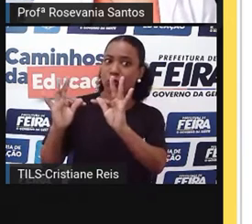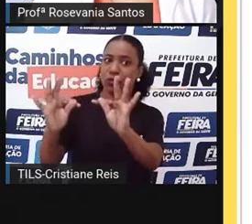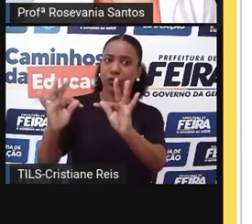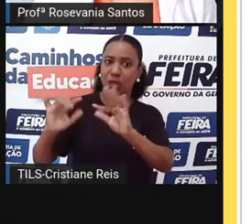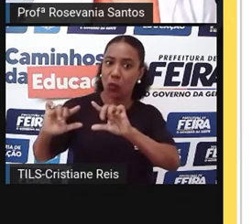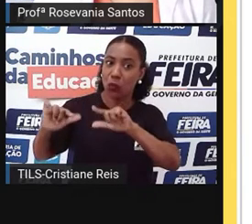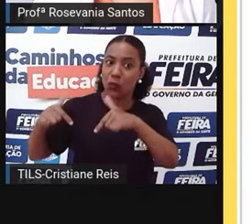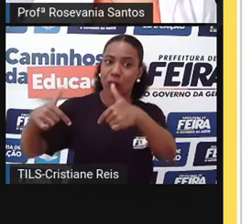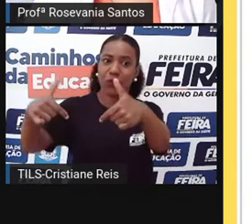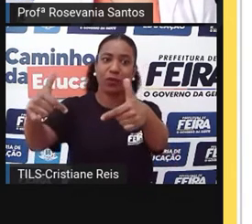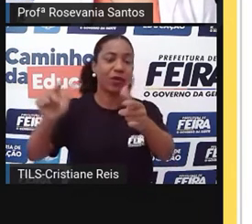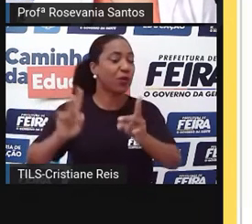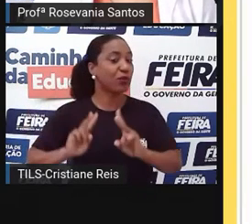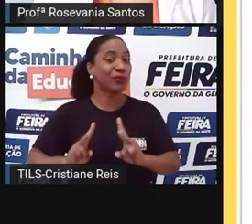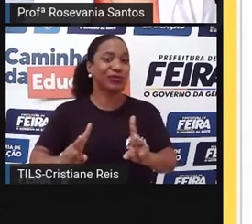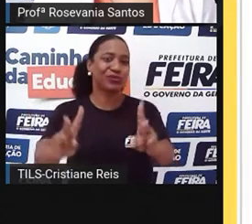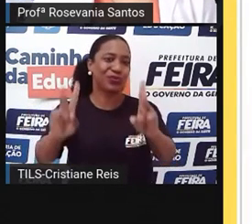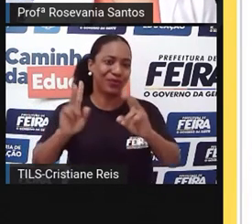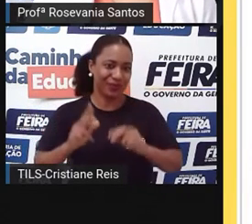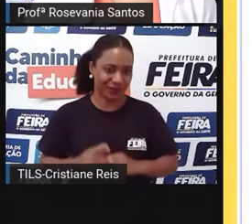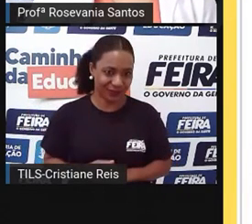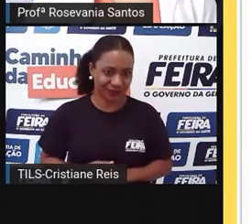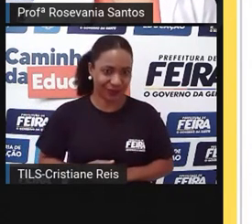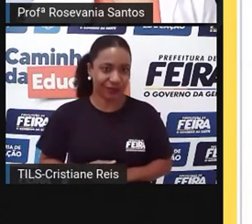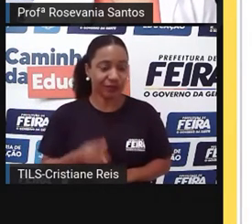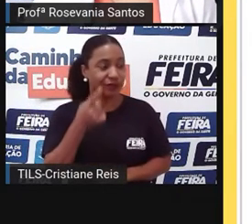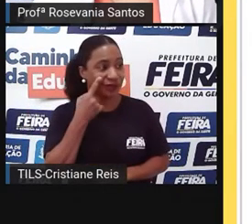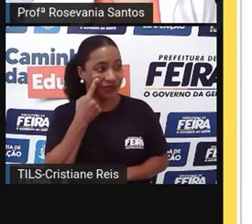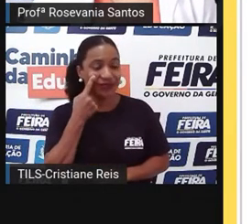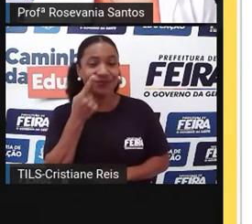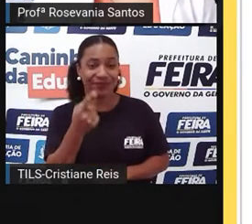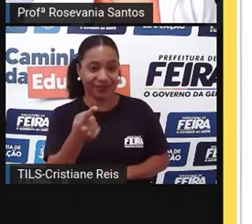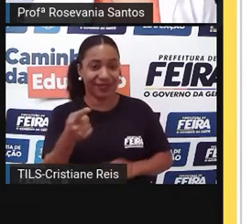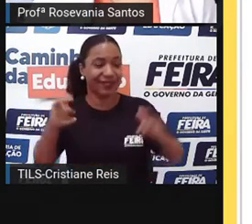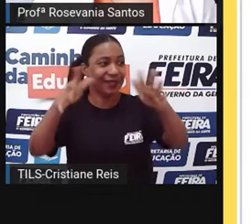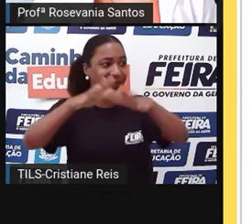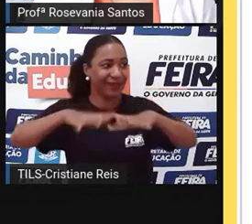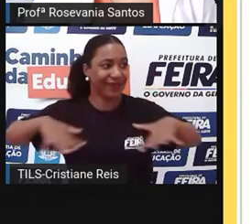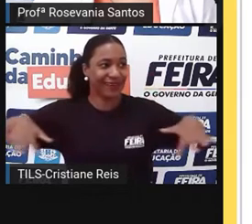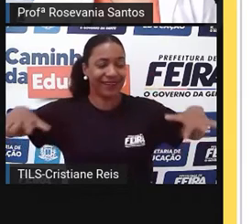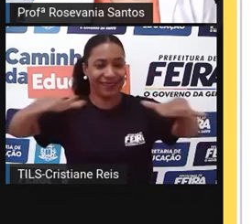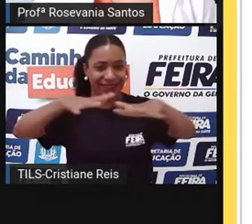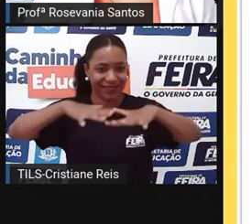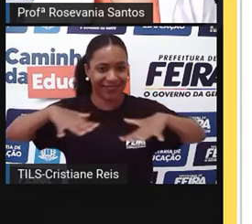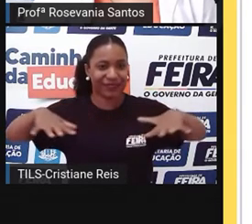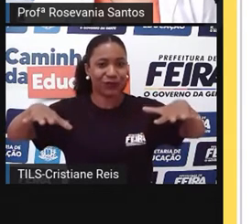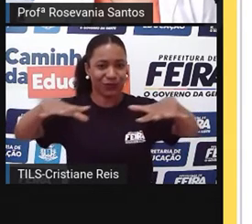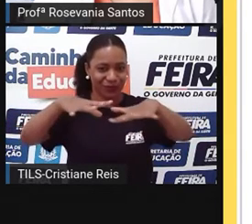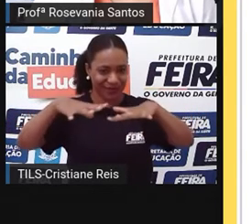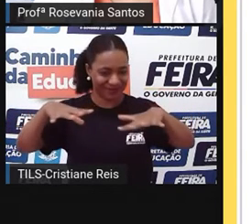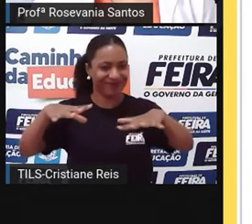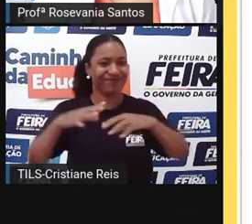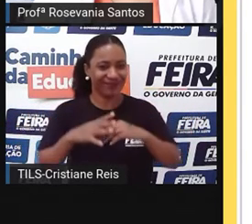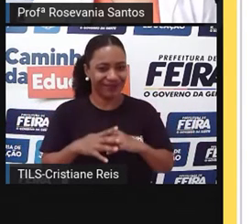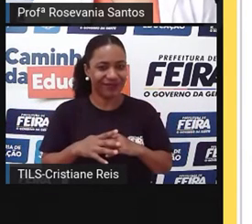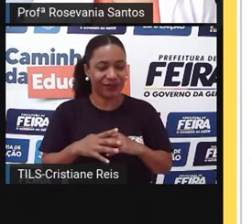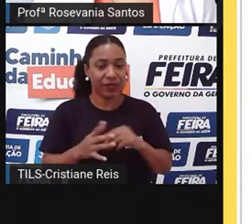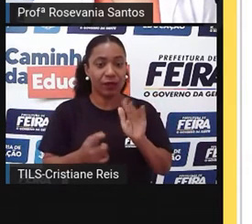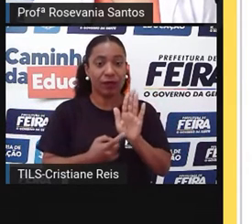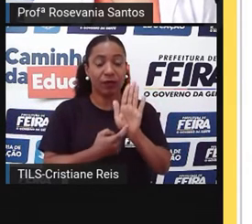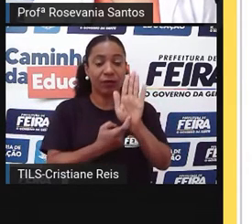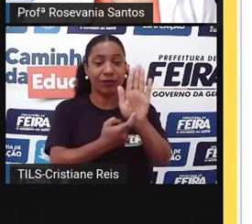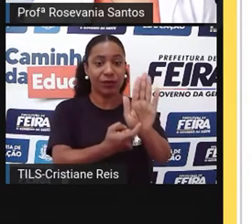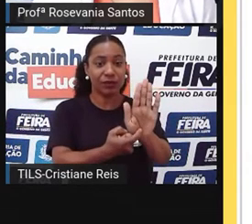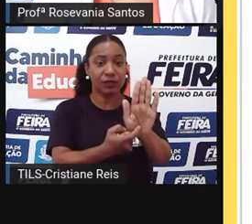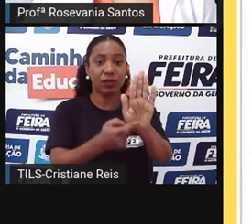do que eu estava estudando. Então, você vai perceber que essa área aqui, né, toda representadinha aqui, né, na